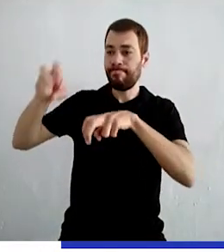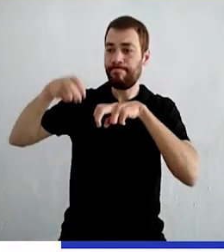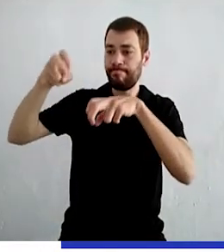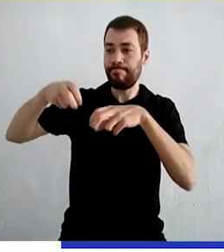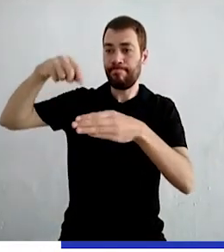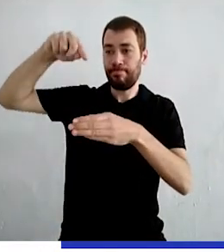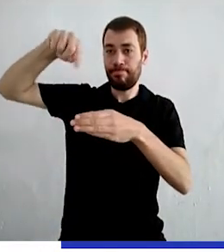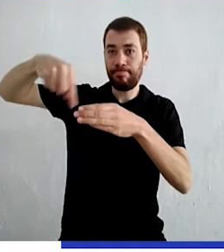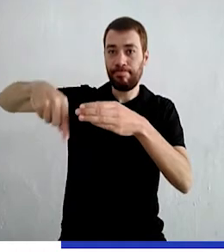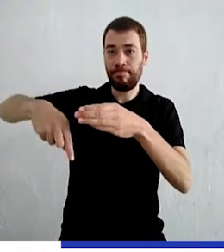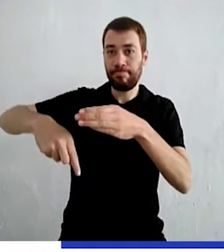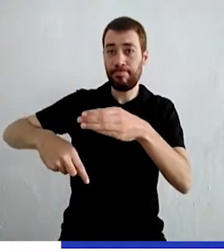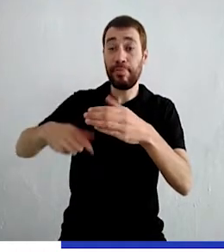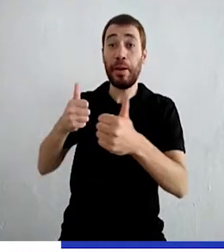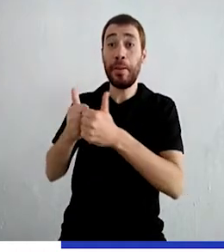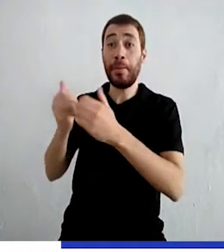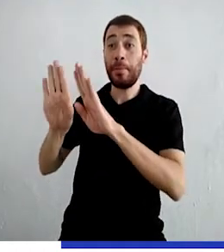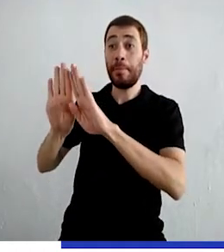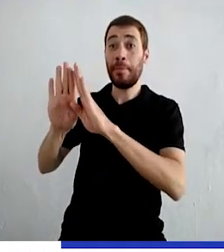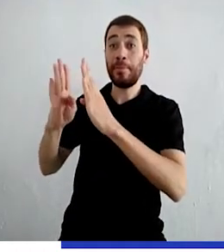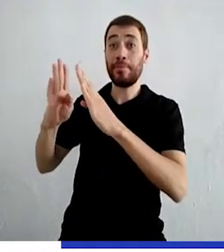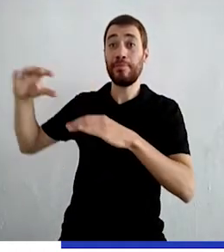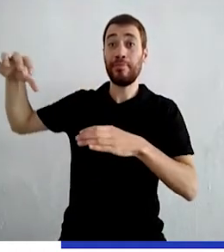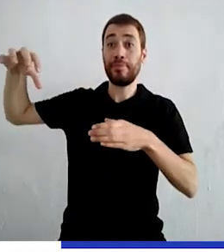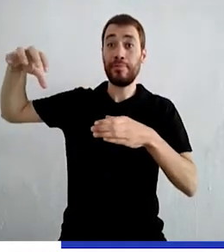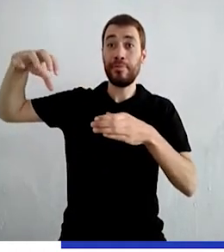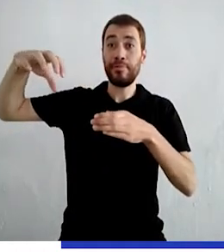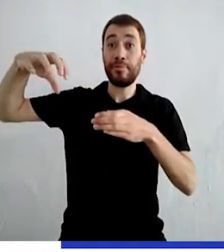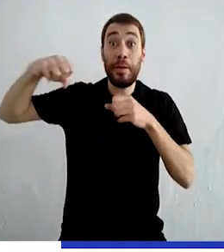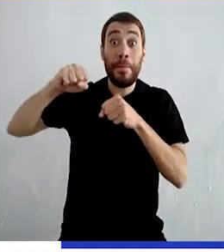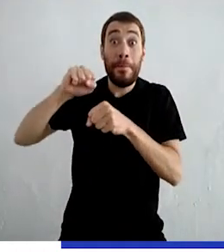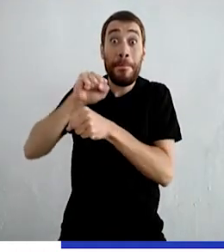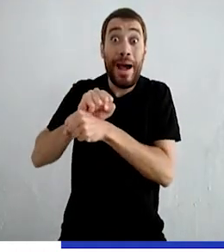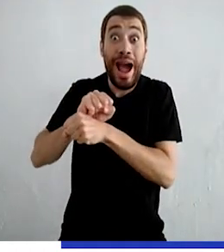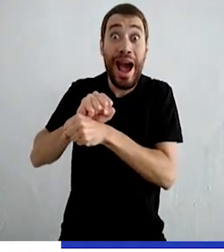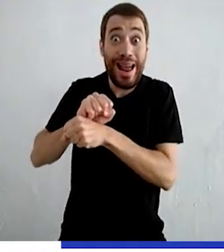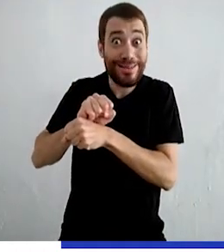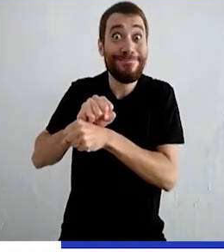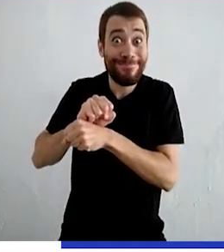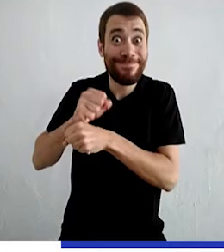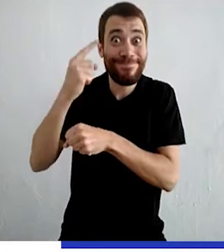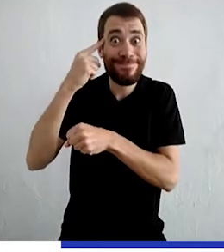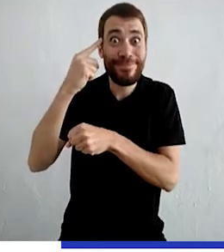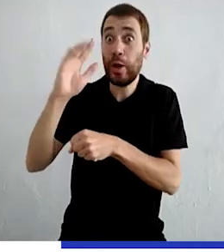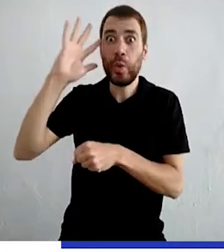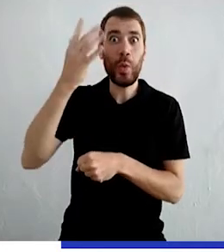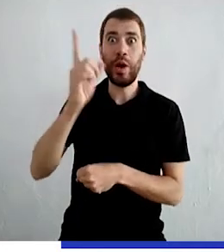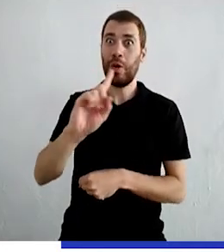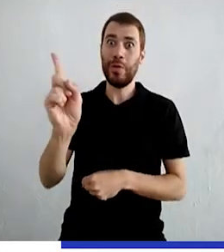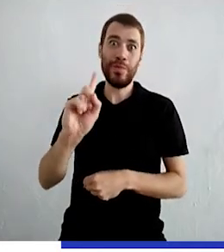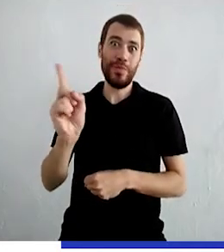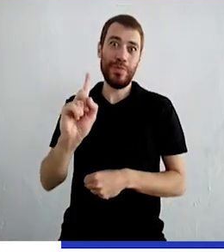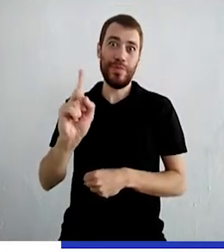perto do portão do palácio esperando que a carruagem parasse. Mas isso não